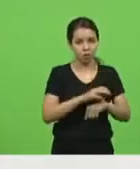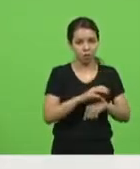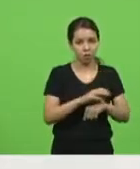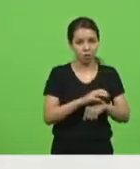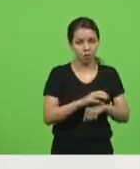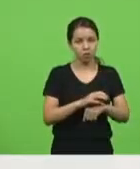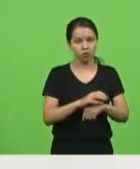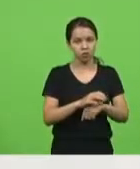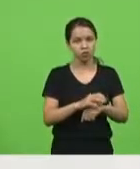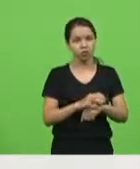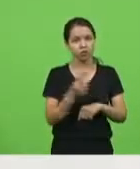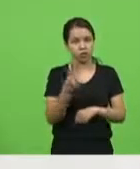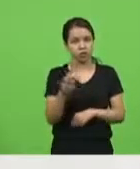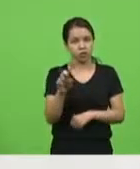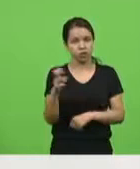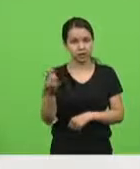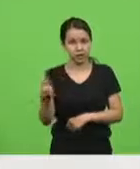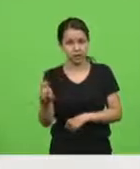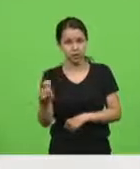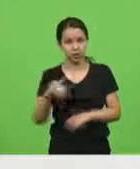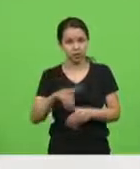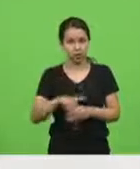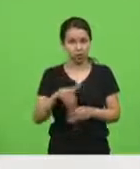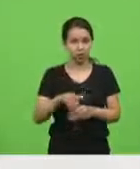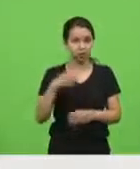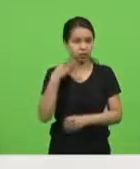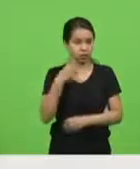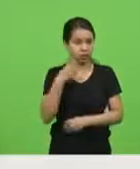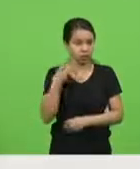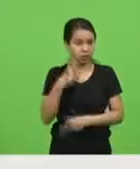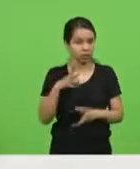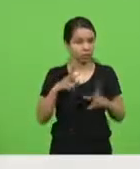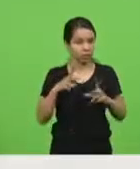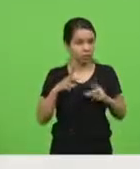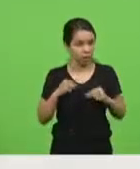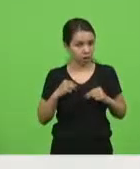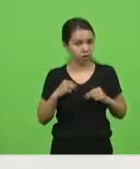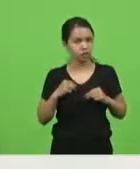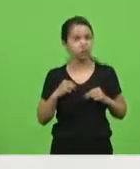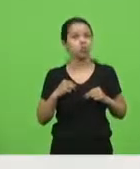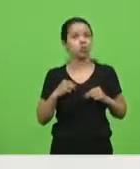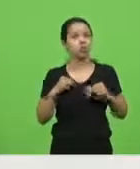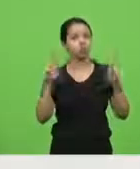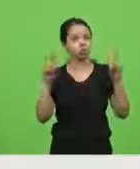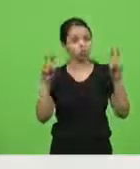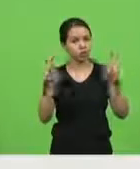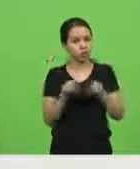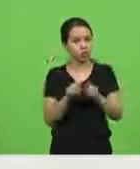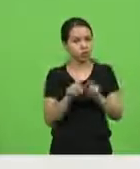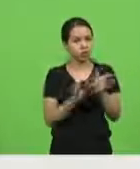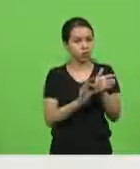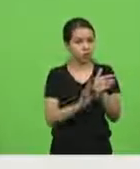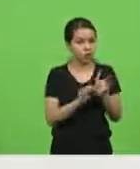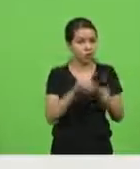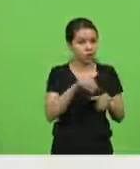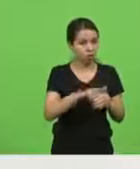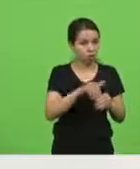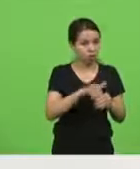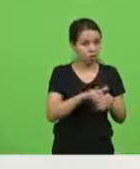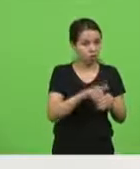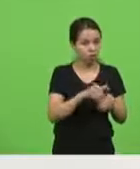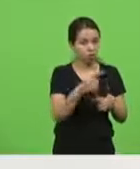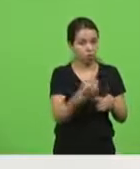votos dos deputados, tanto para o mérito da matéria, quanto para os seus destaques, essa votação é feita em dois turnos, podendo incluir novos